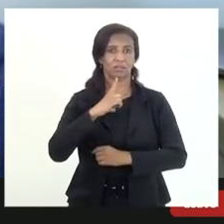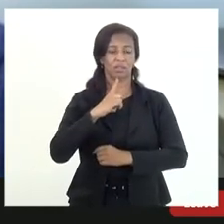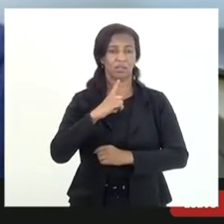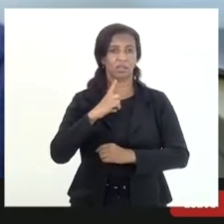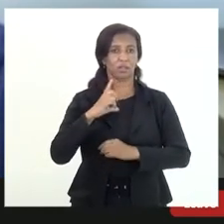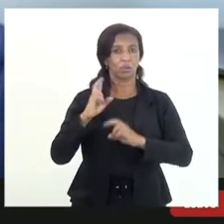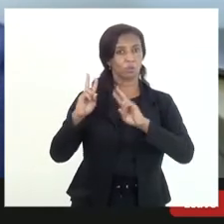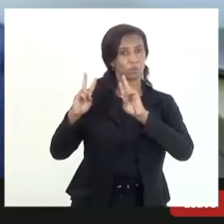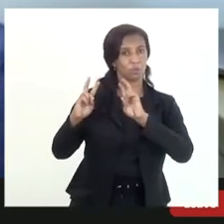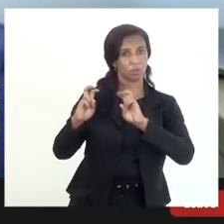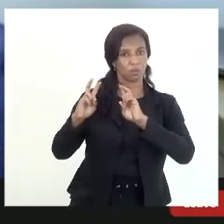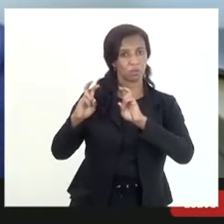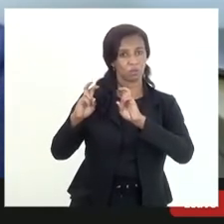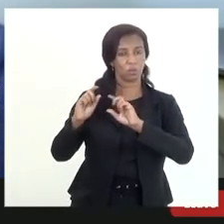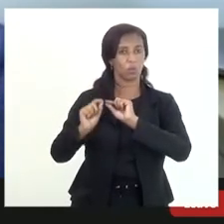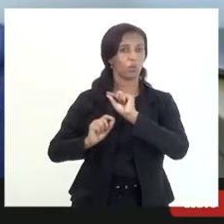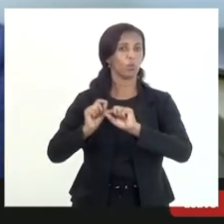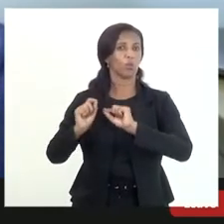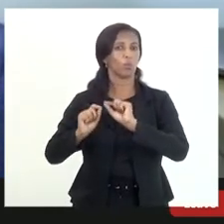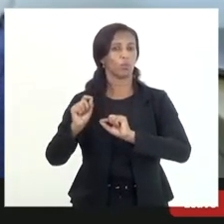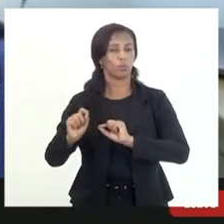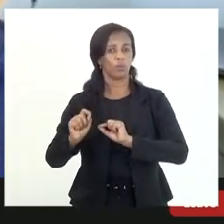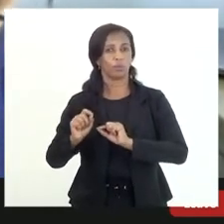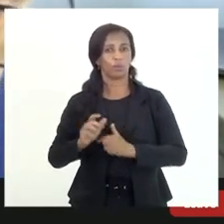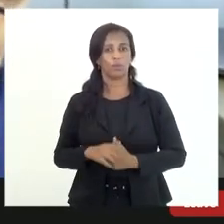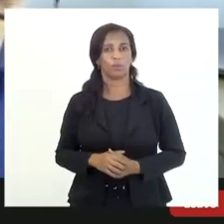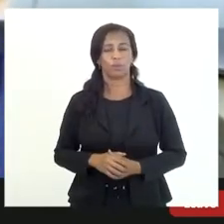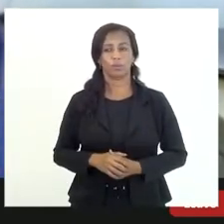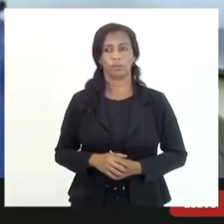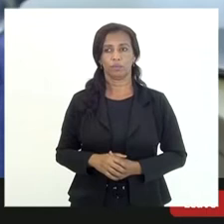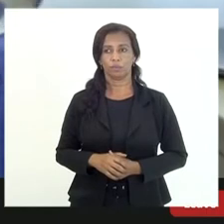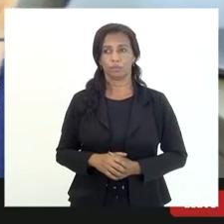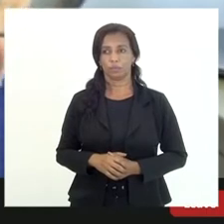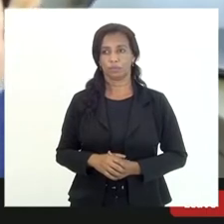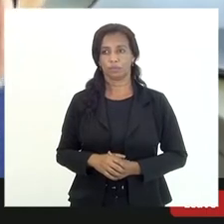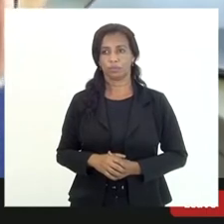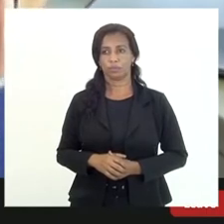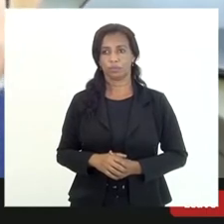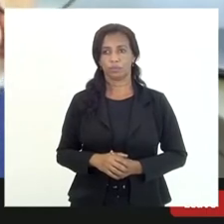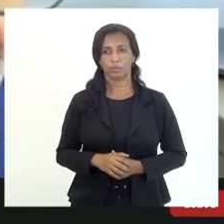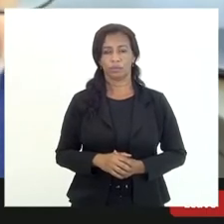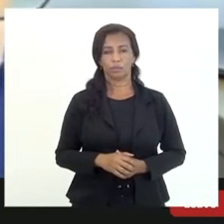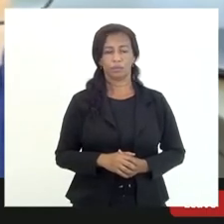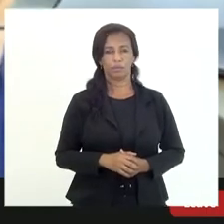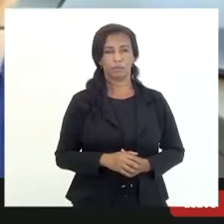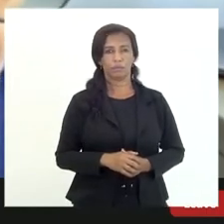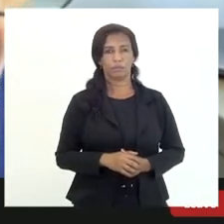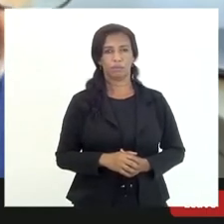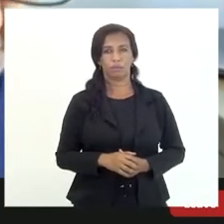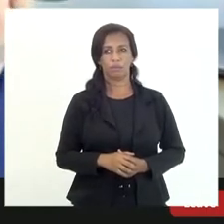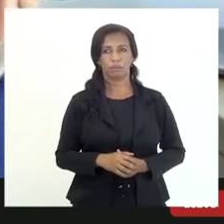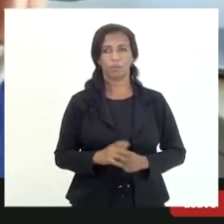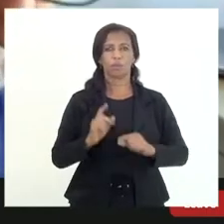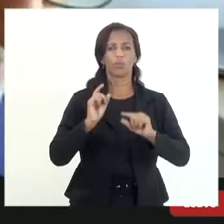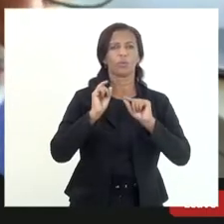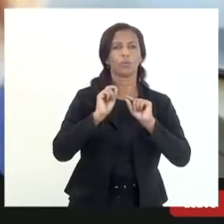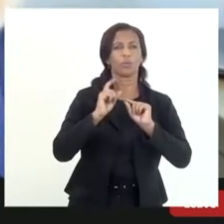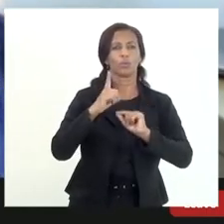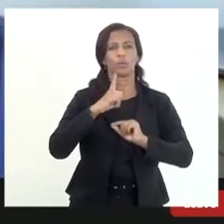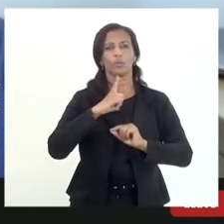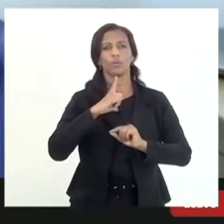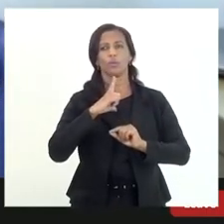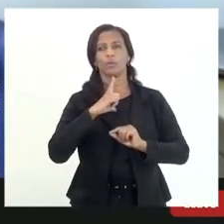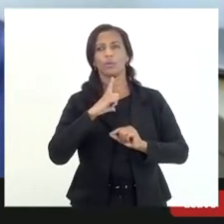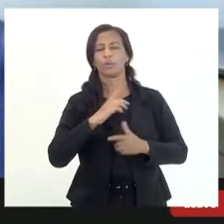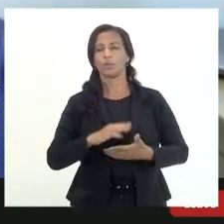respeito o que que é bens permanentes o que que são bens de